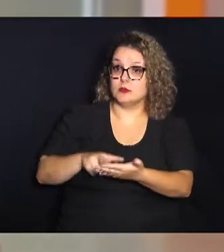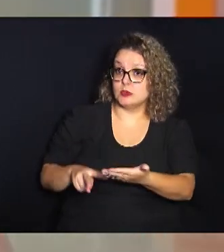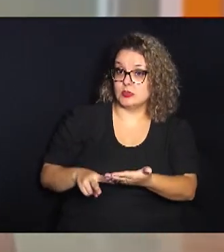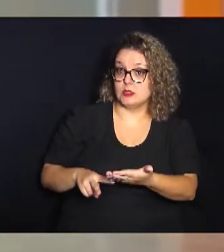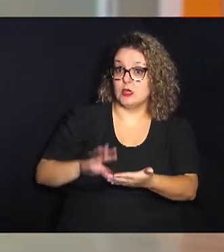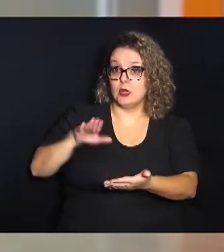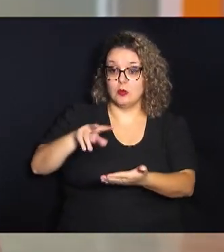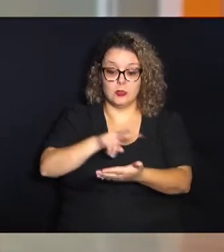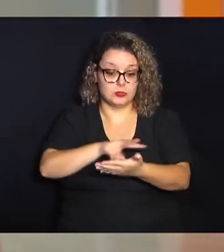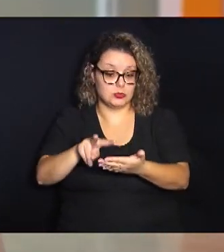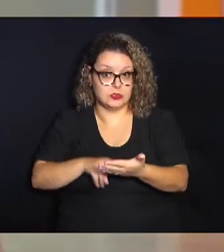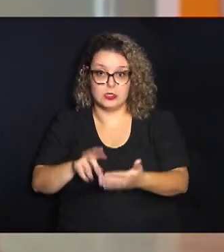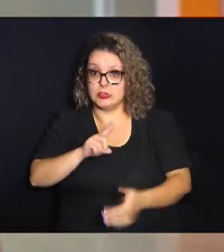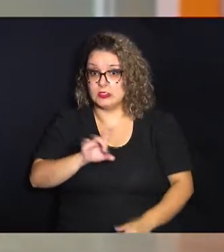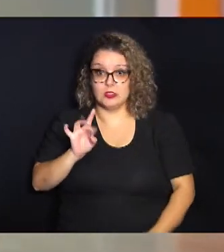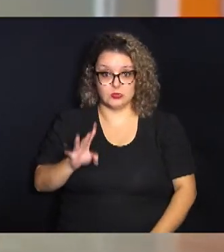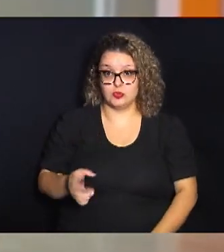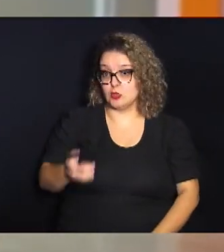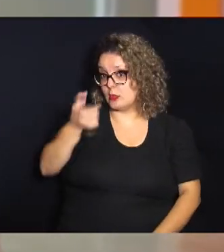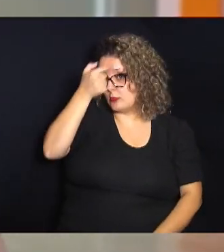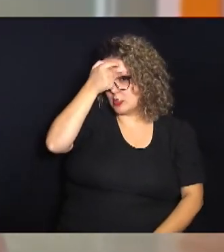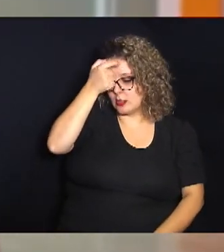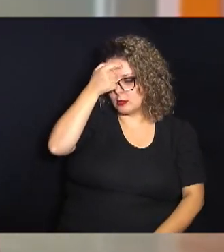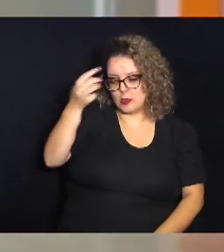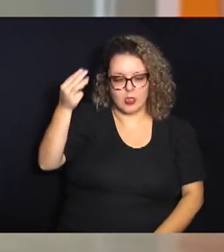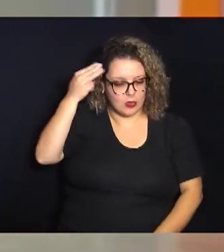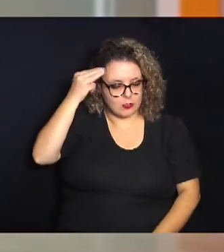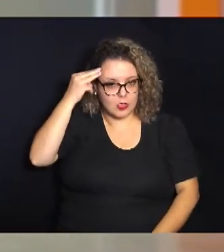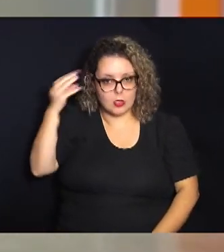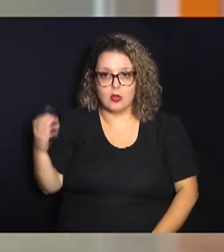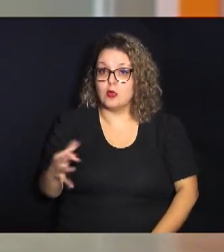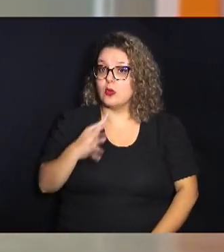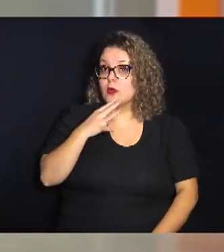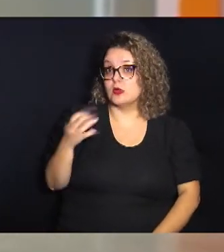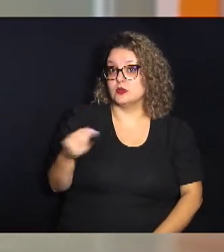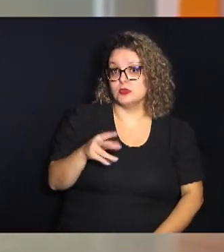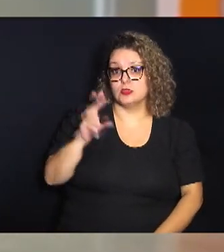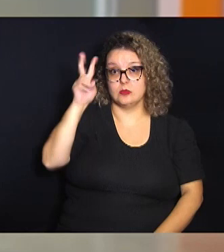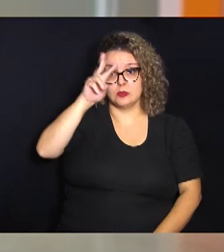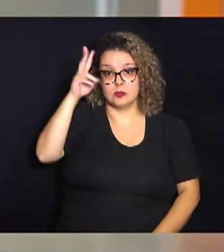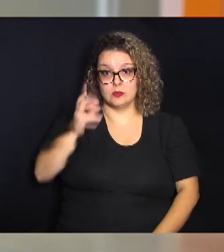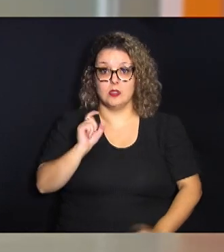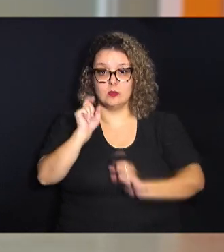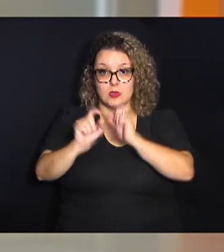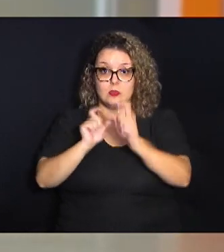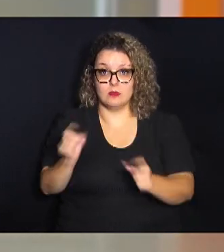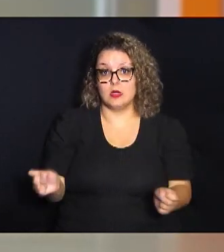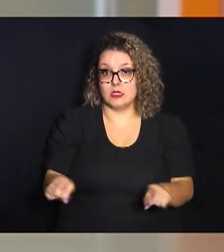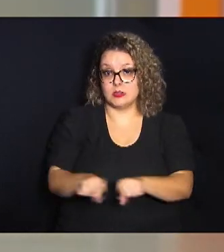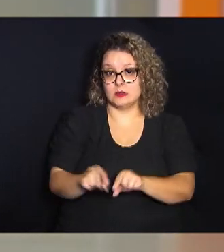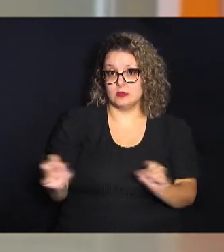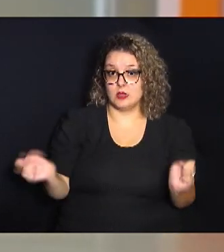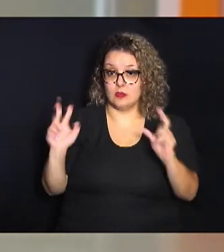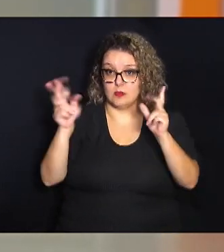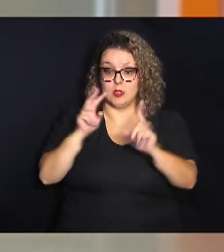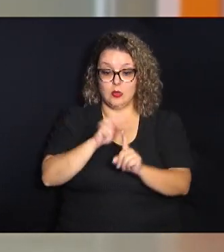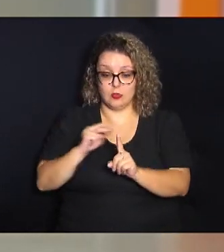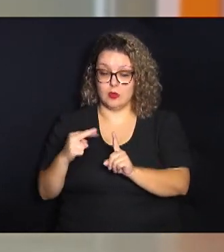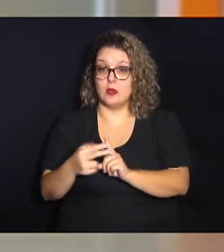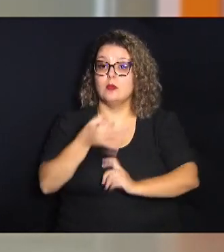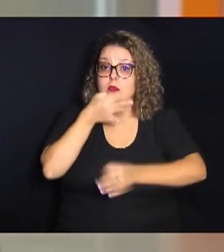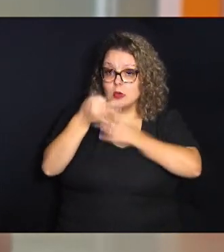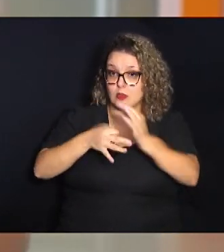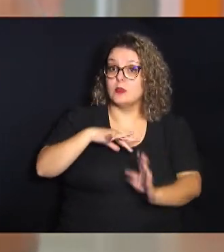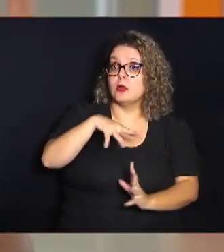está apenas exercitando a sua mente conhecendo novas histórias conhecendo novas palavras como também despertando o seu ponto de vista crítico sobre o